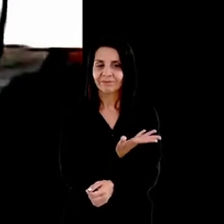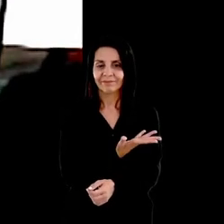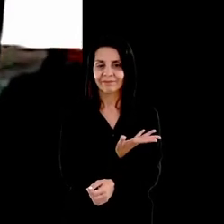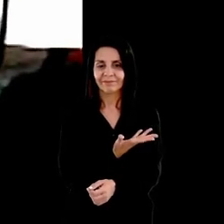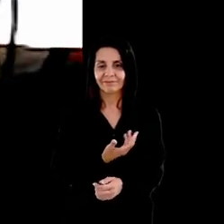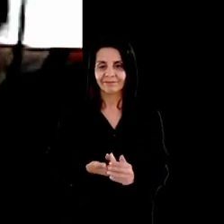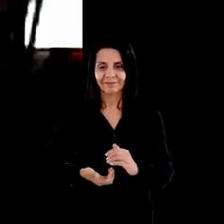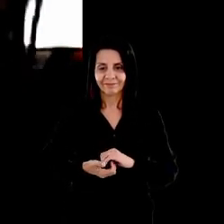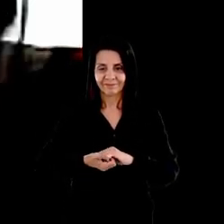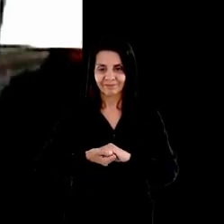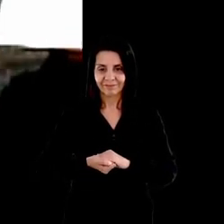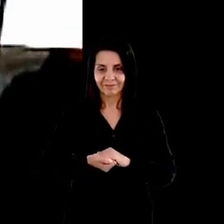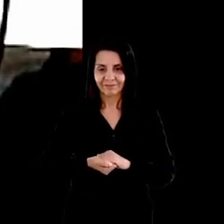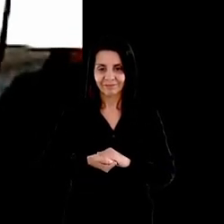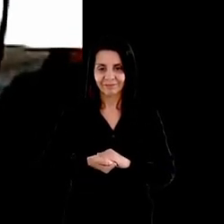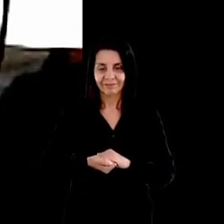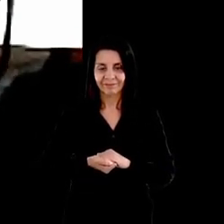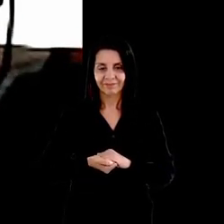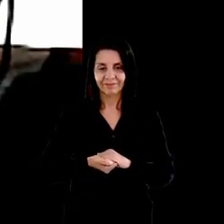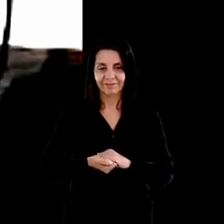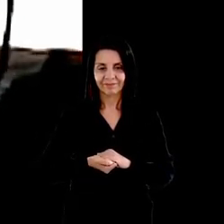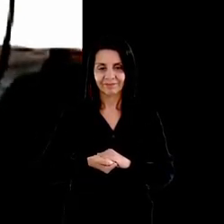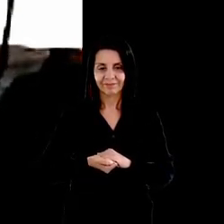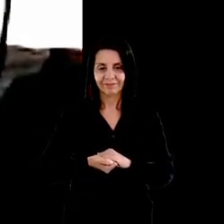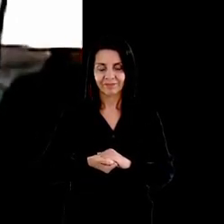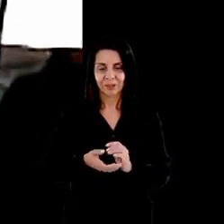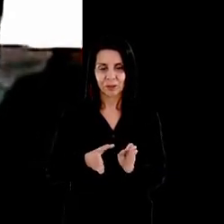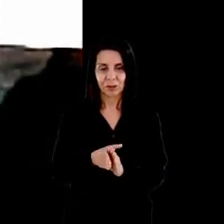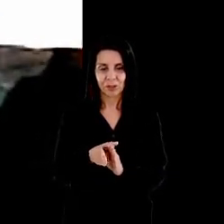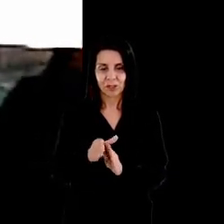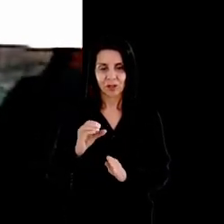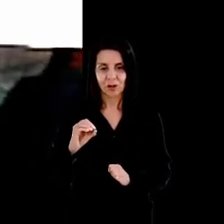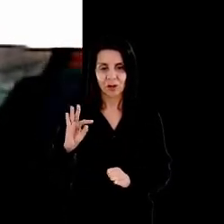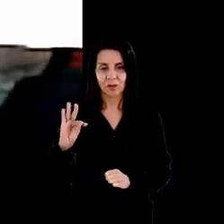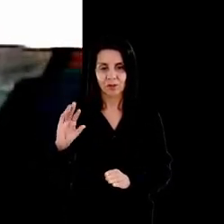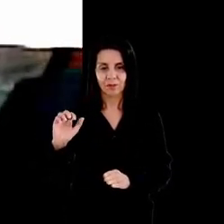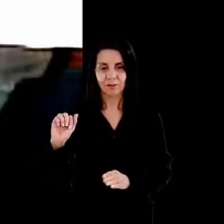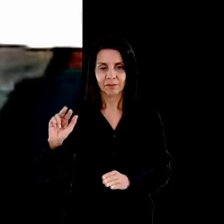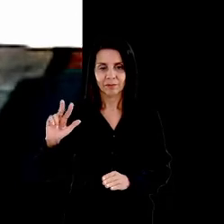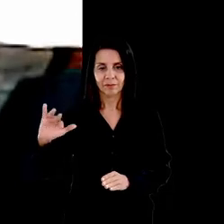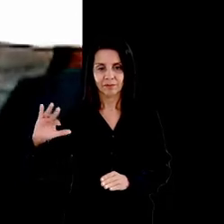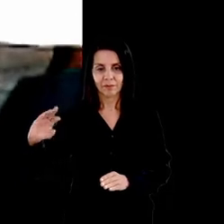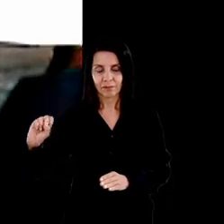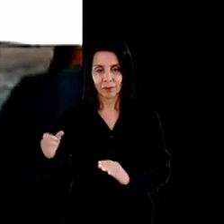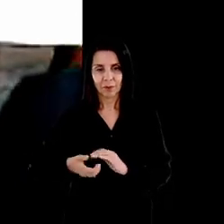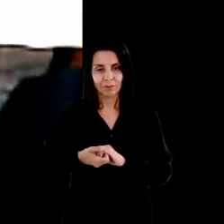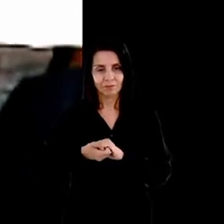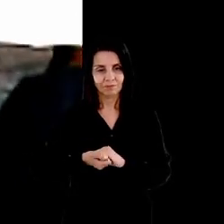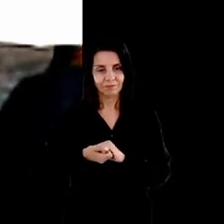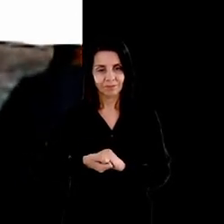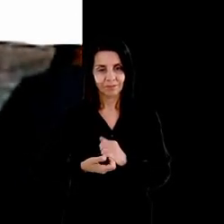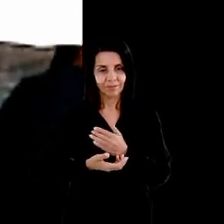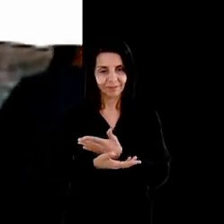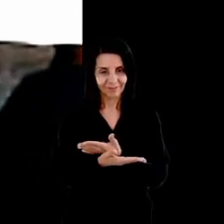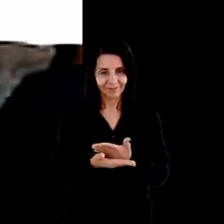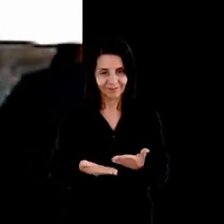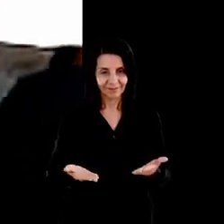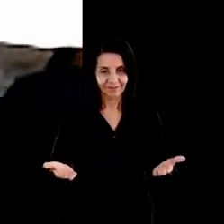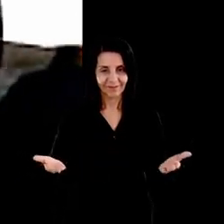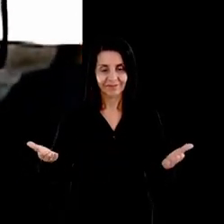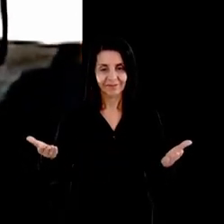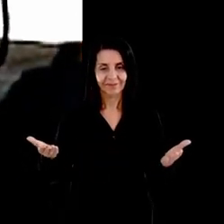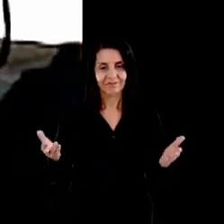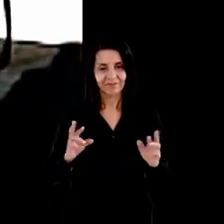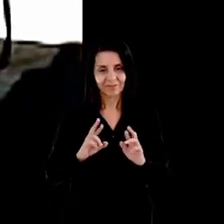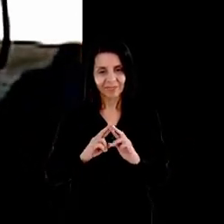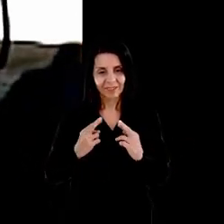na pessoa do doutor do conselheiro doutor Otávio Luiz Rodrigo Júnior cumprimentar a todos que estão aqui reunidos